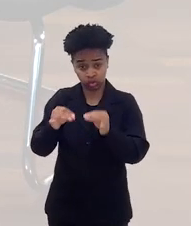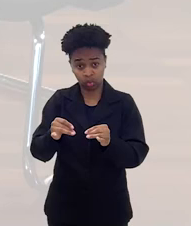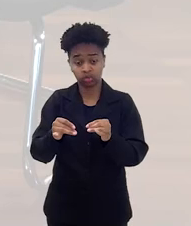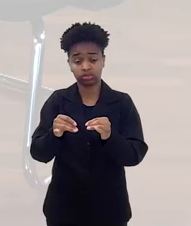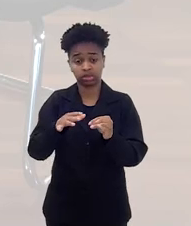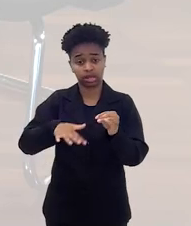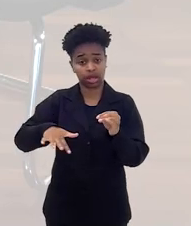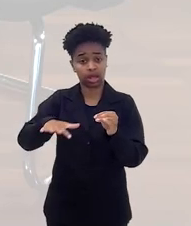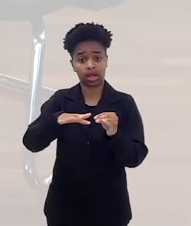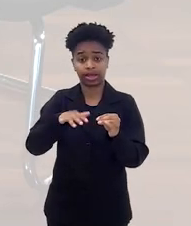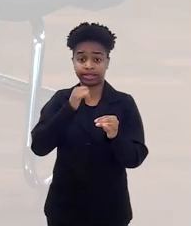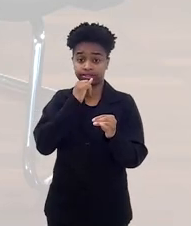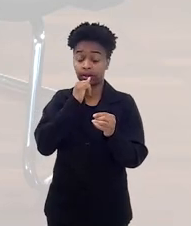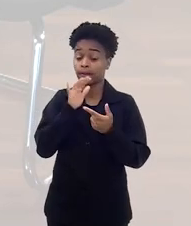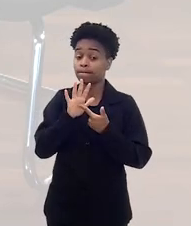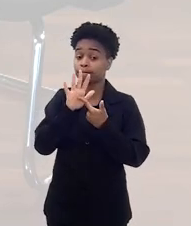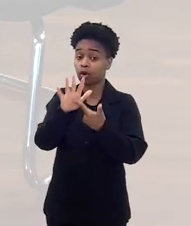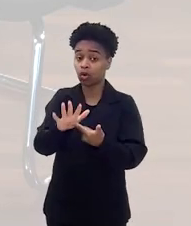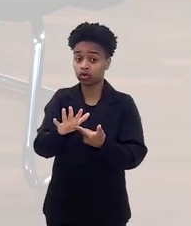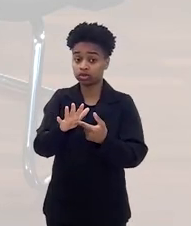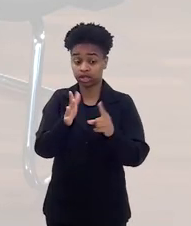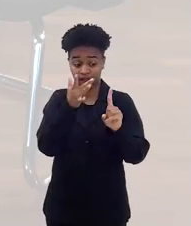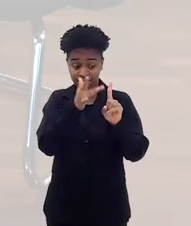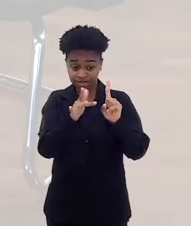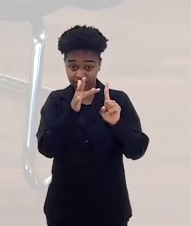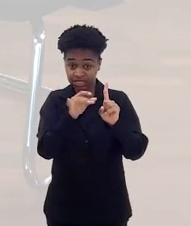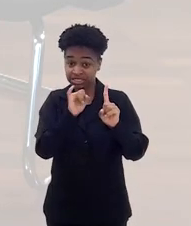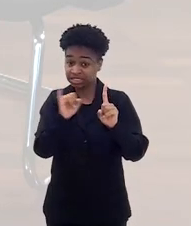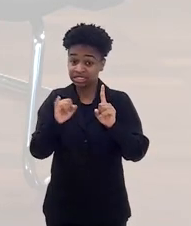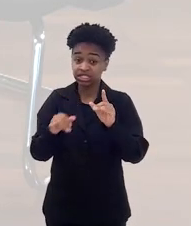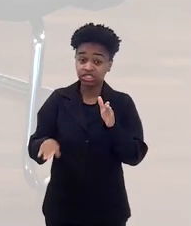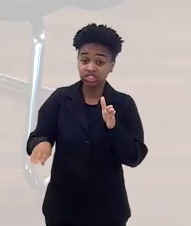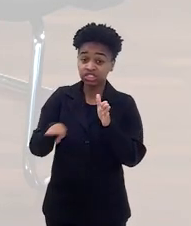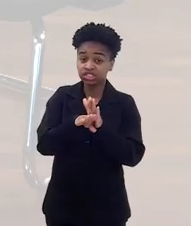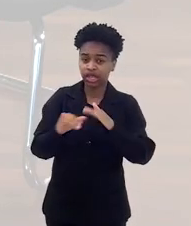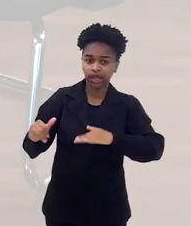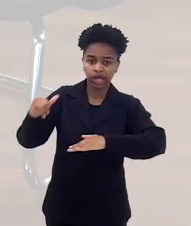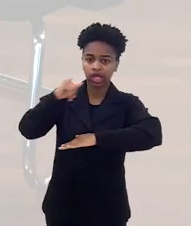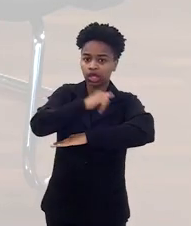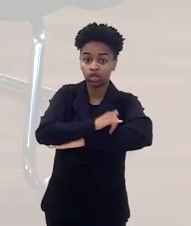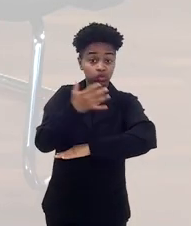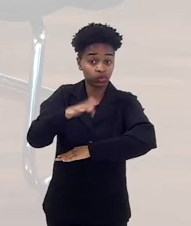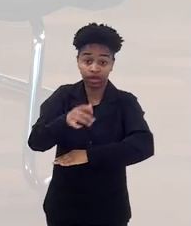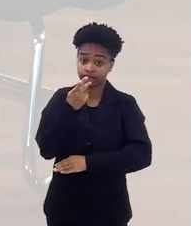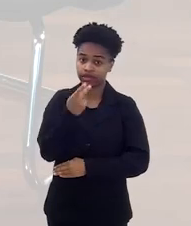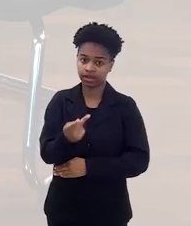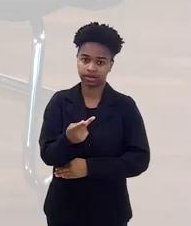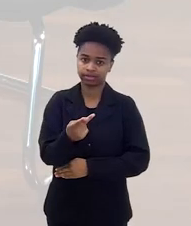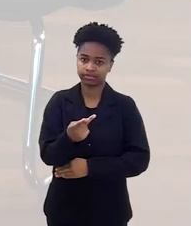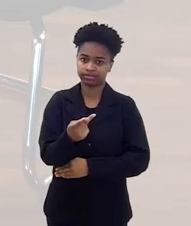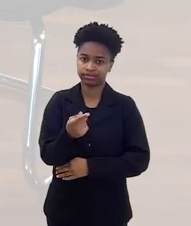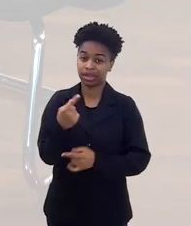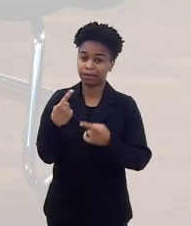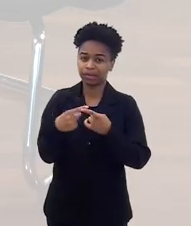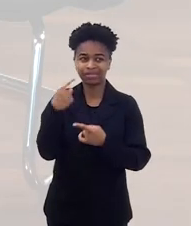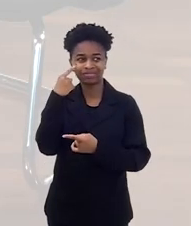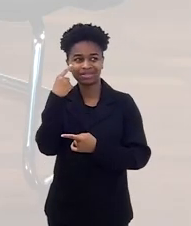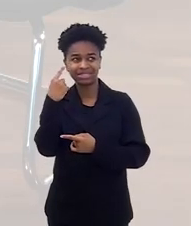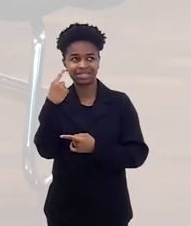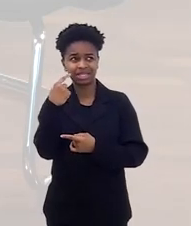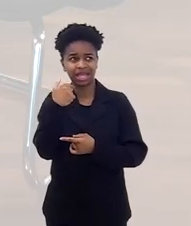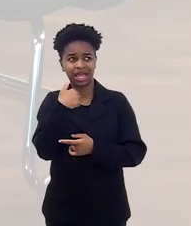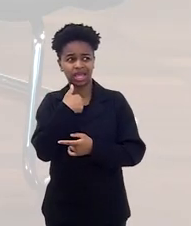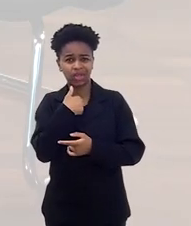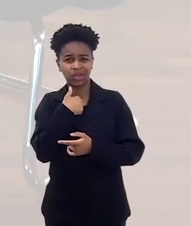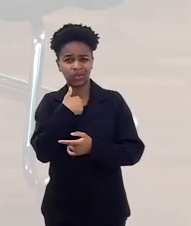tema, por exemplo, apontam que a vítima, quando chega no aeroporto, ela não quer falar, porque ela tem aquela dúvida se